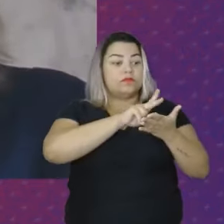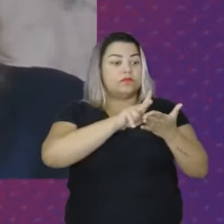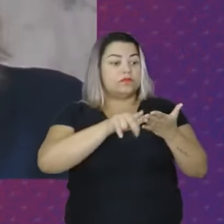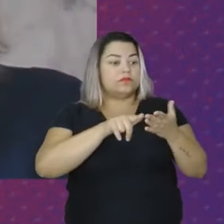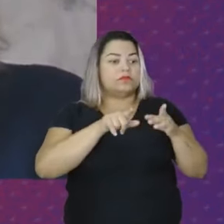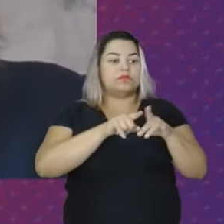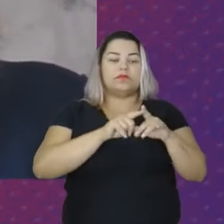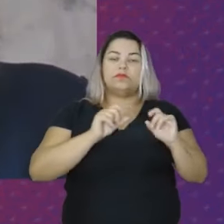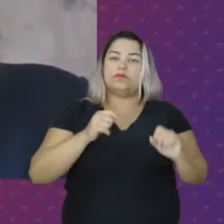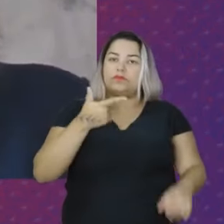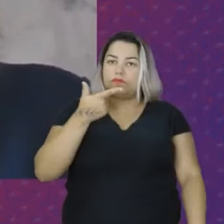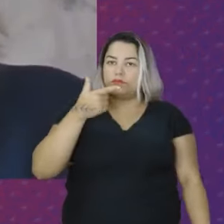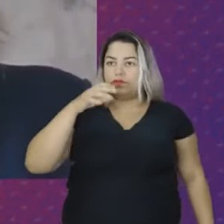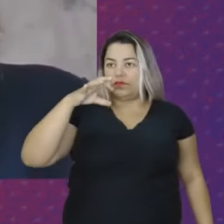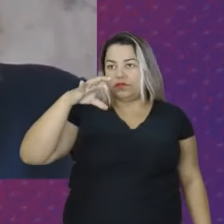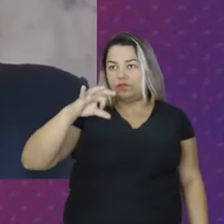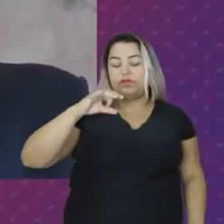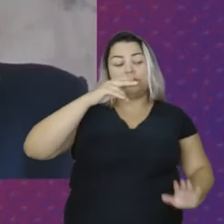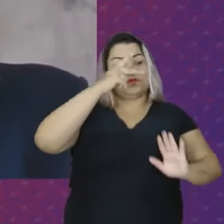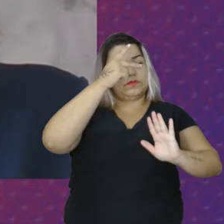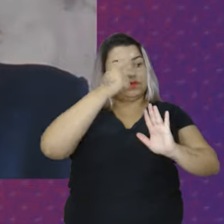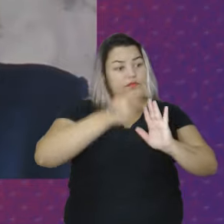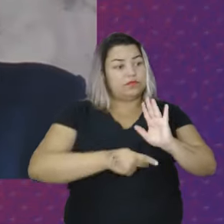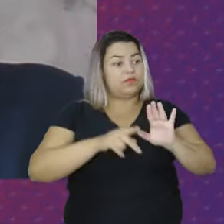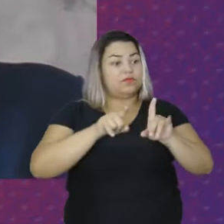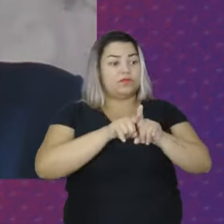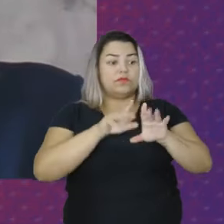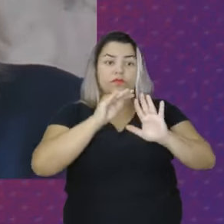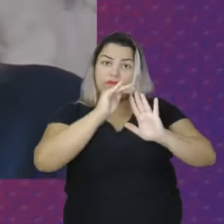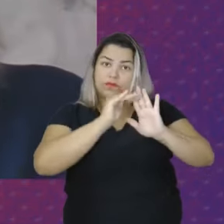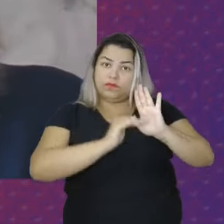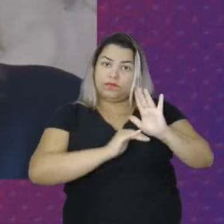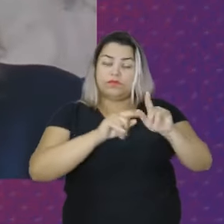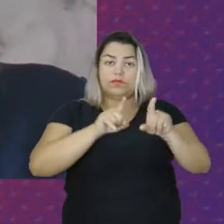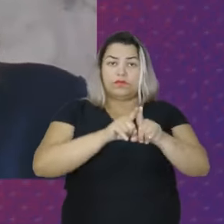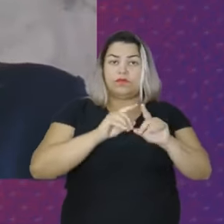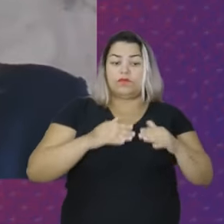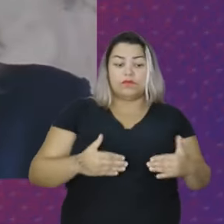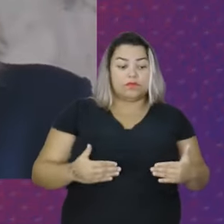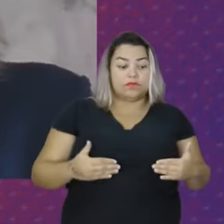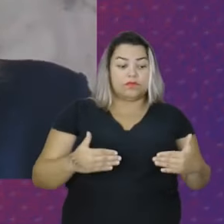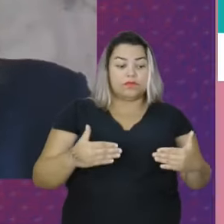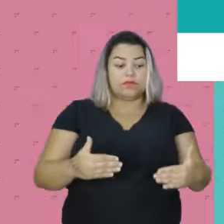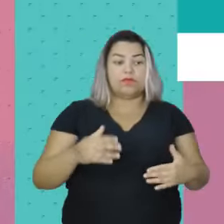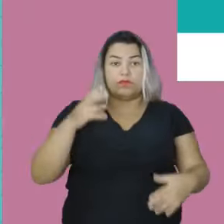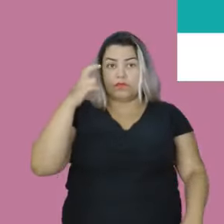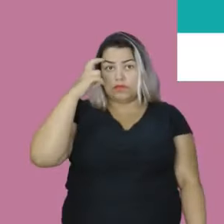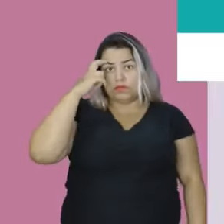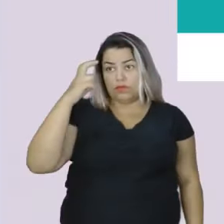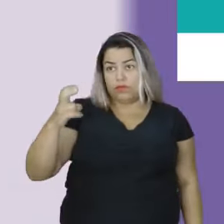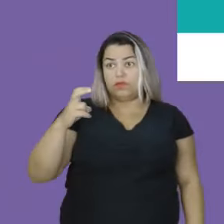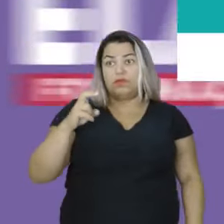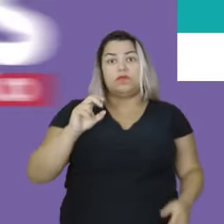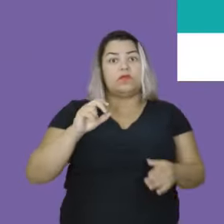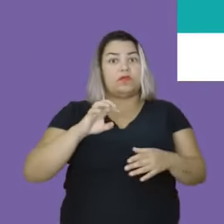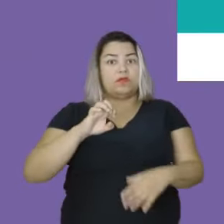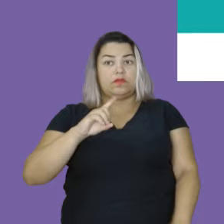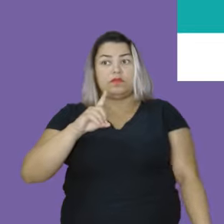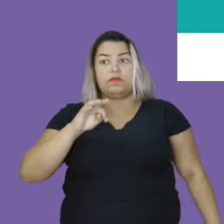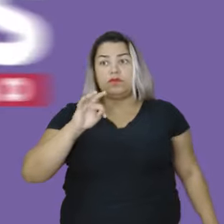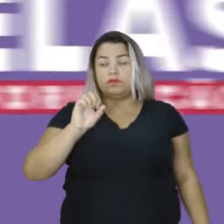né? Foram 29 projetos e programas lançados Inclusive pelo Ministério da Cultura Editais